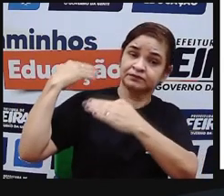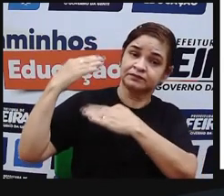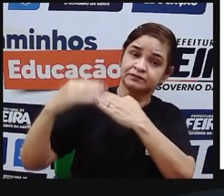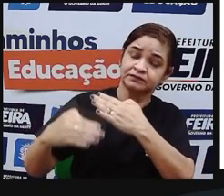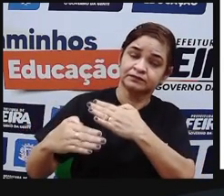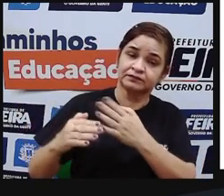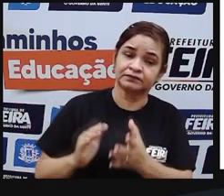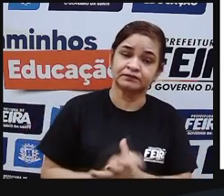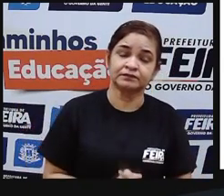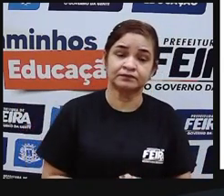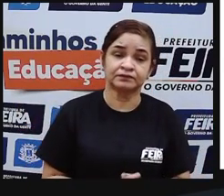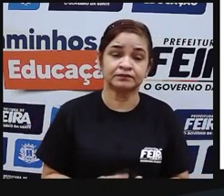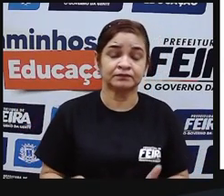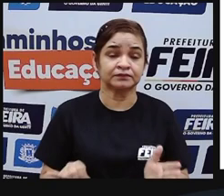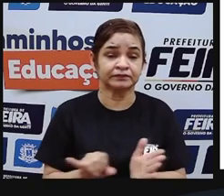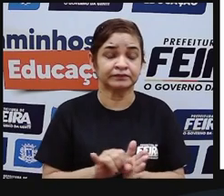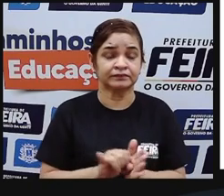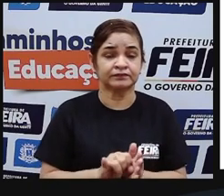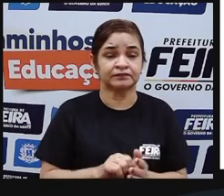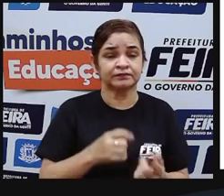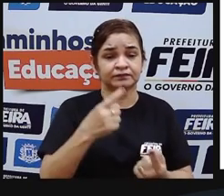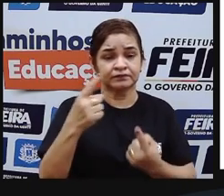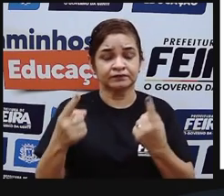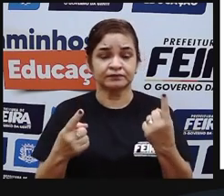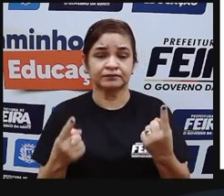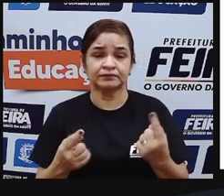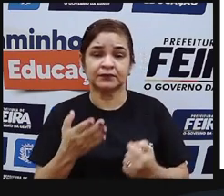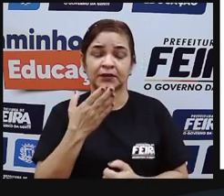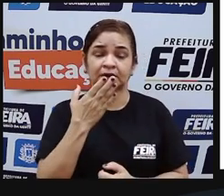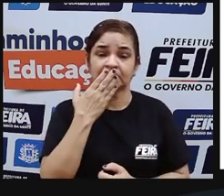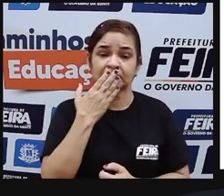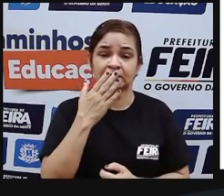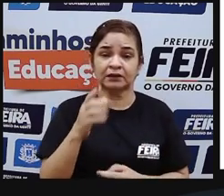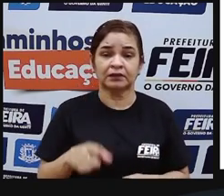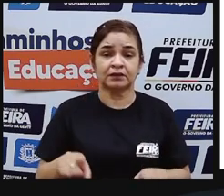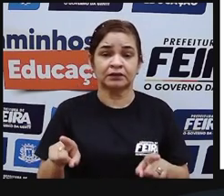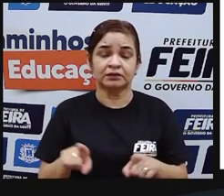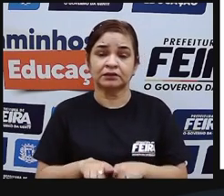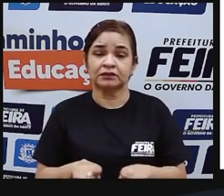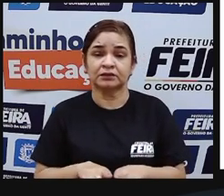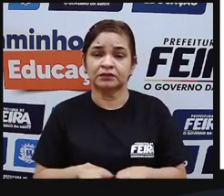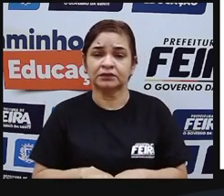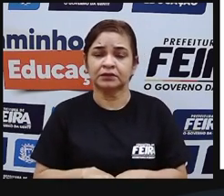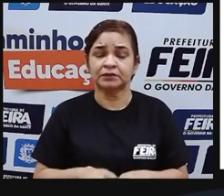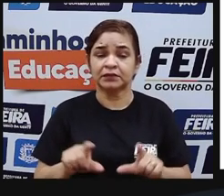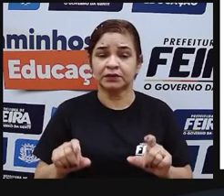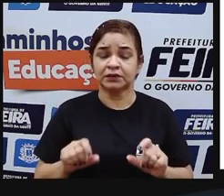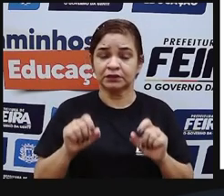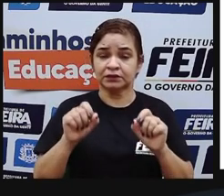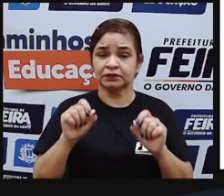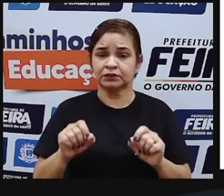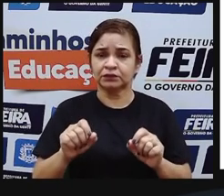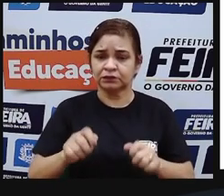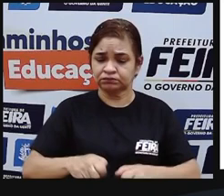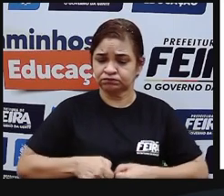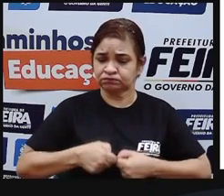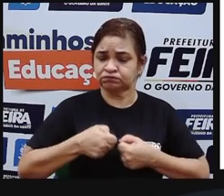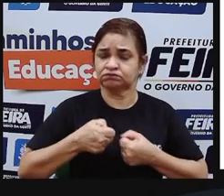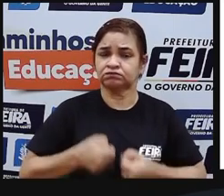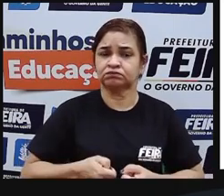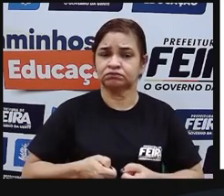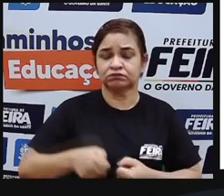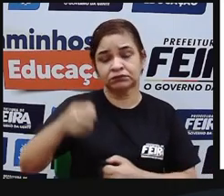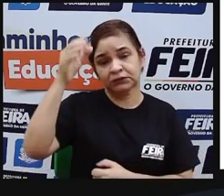A identidade de cada povo e nação indígena também funciona como um elemento de resistência e afirmação